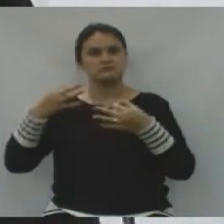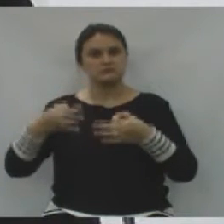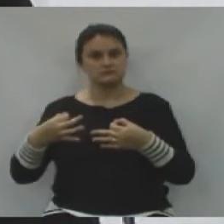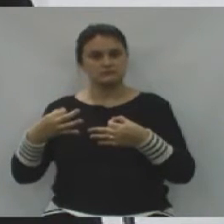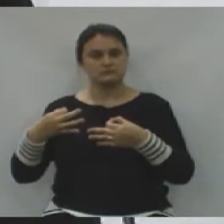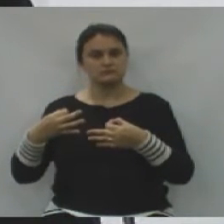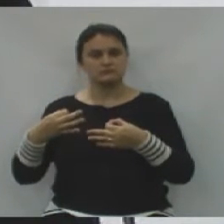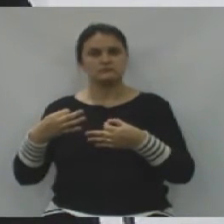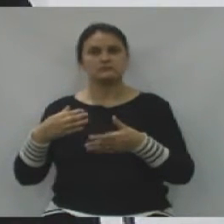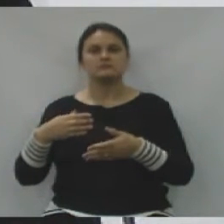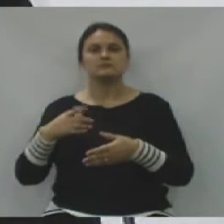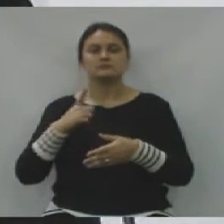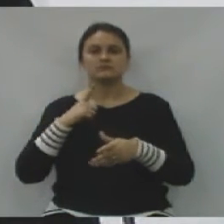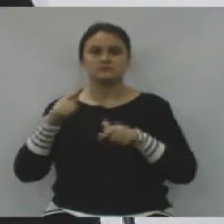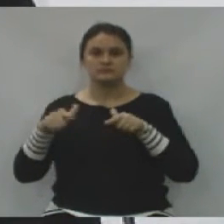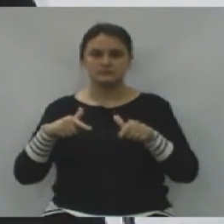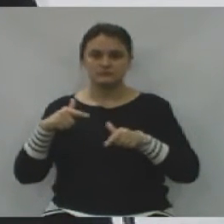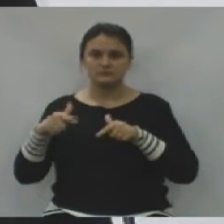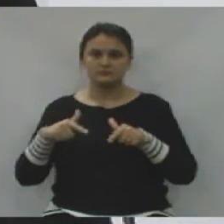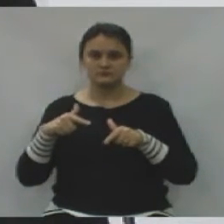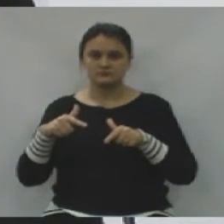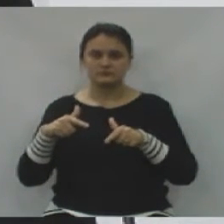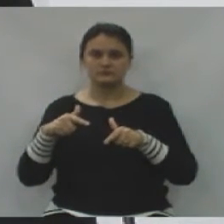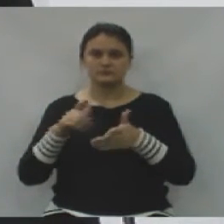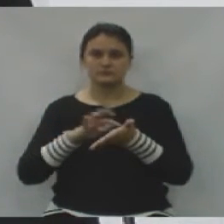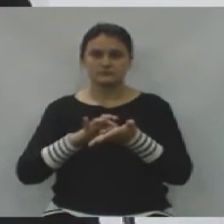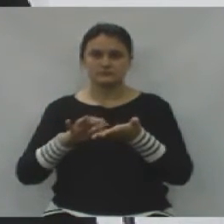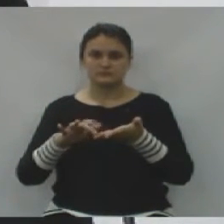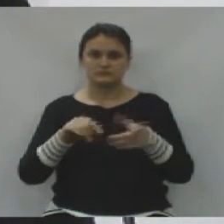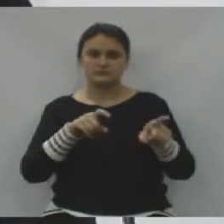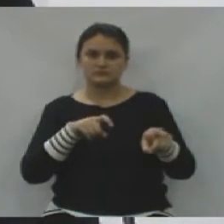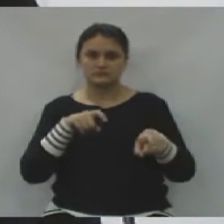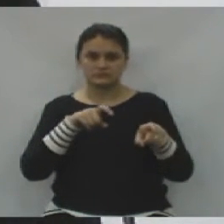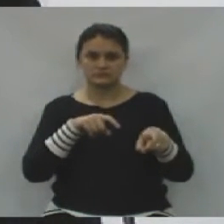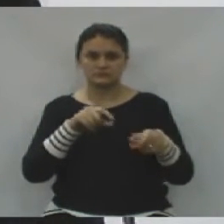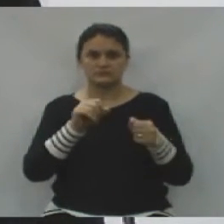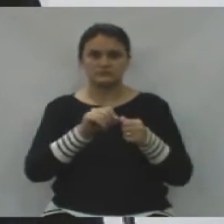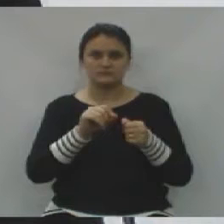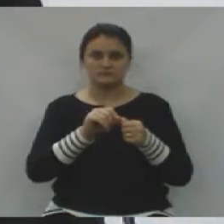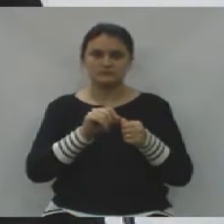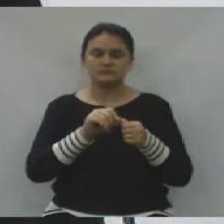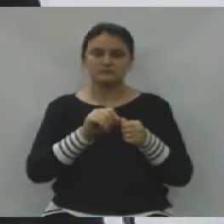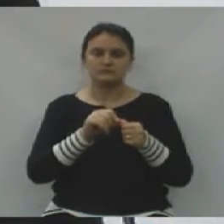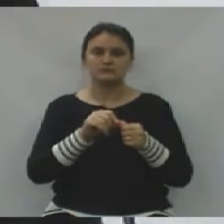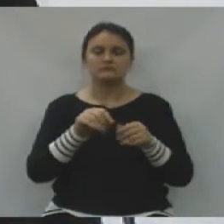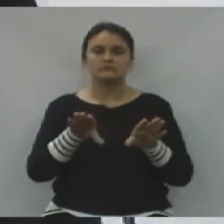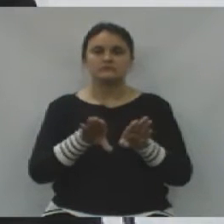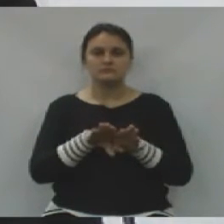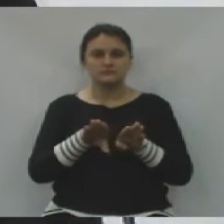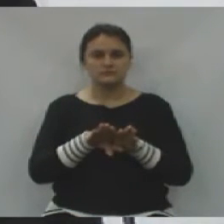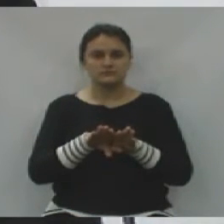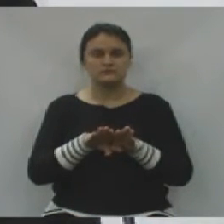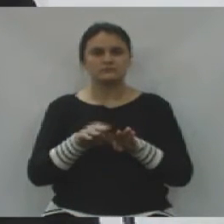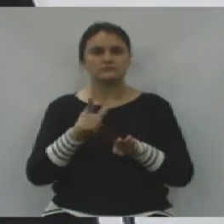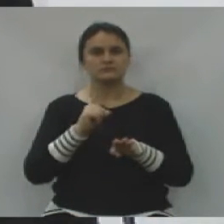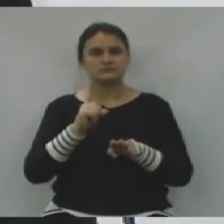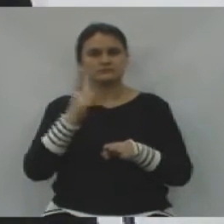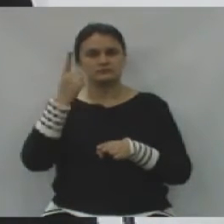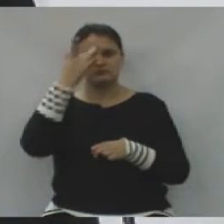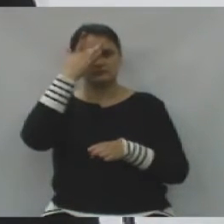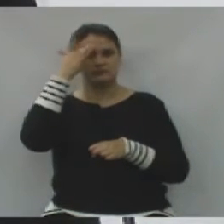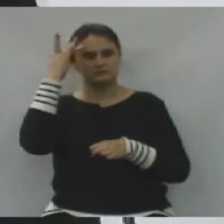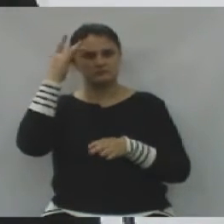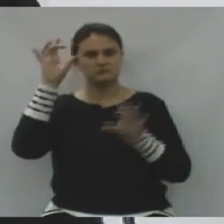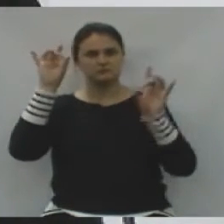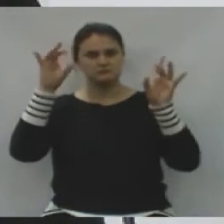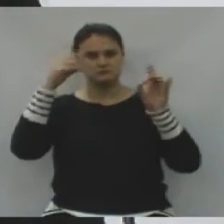e com esse trabalho que a Secretaria de Agricultura tem feito, e principalmente por termos um operador excelente,